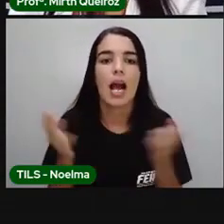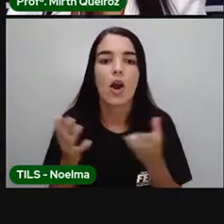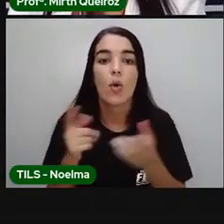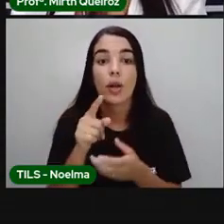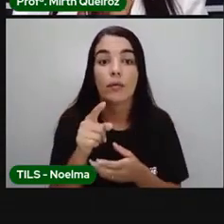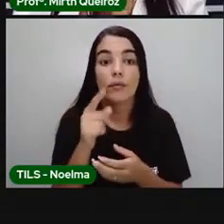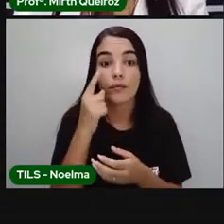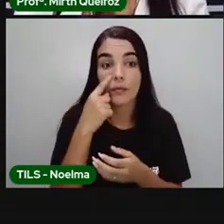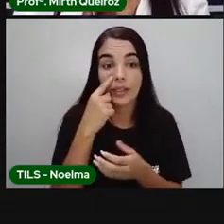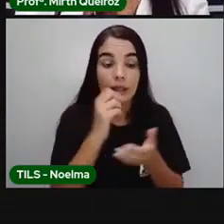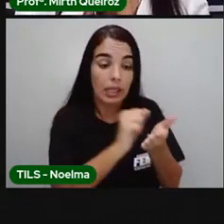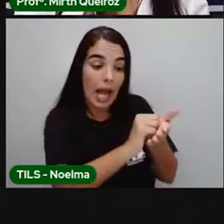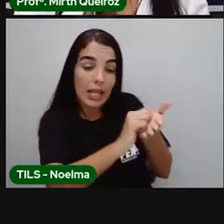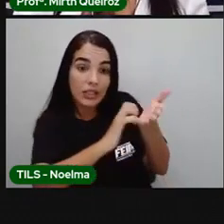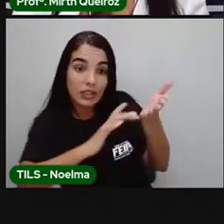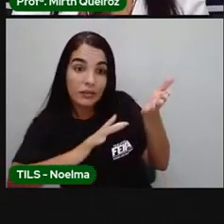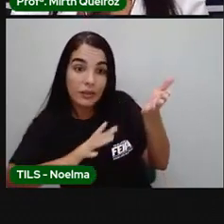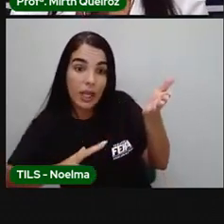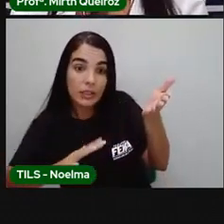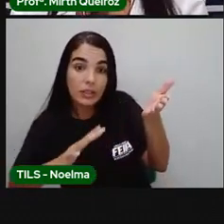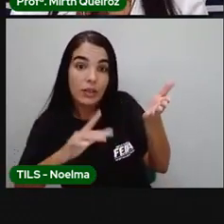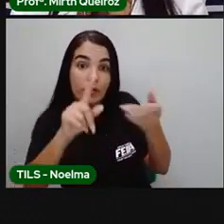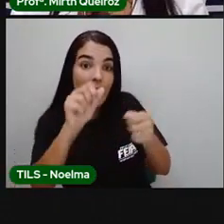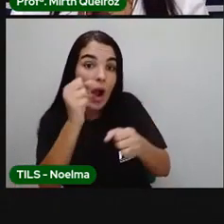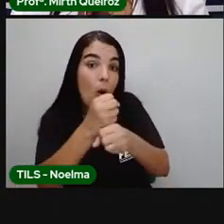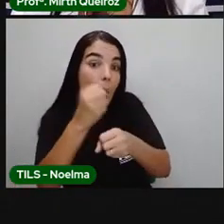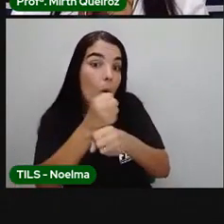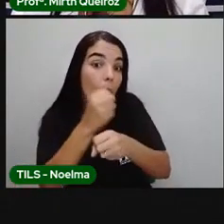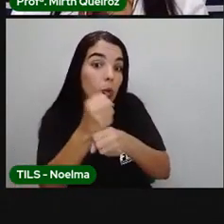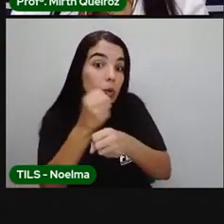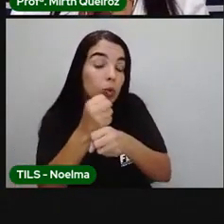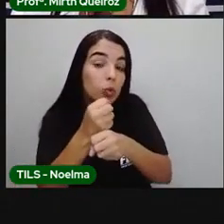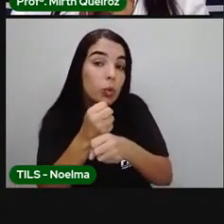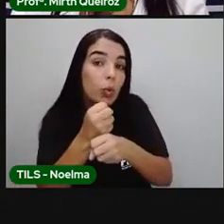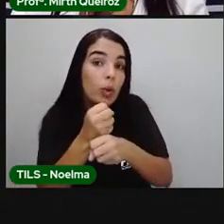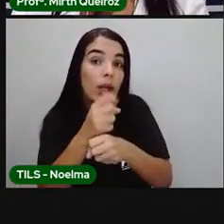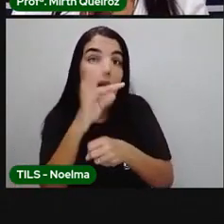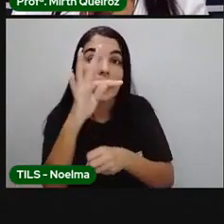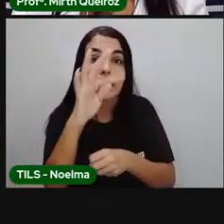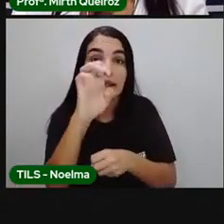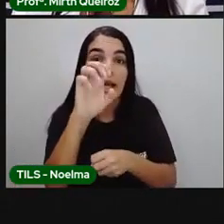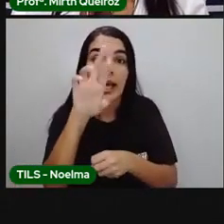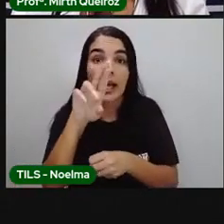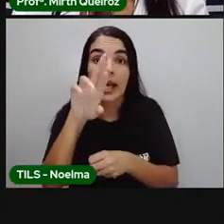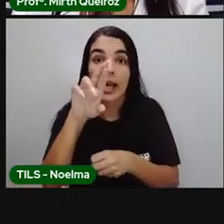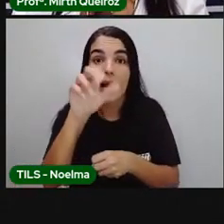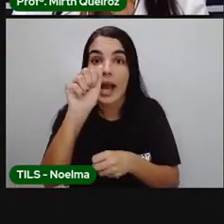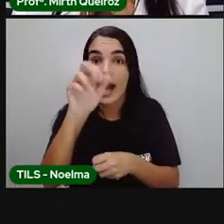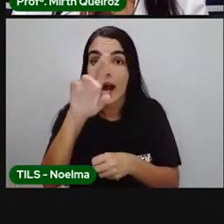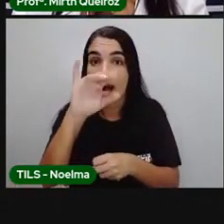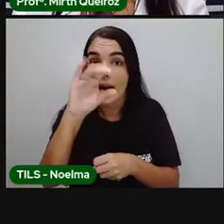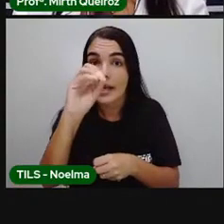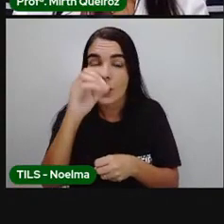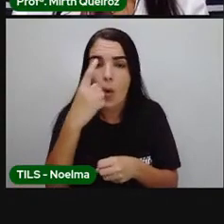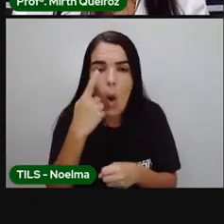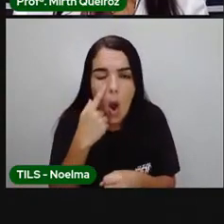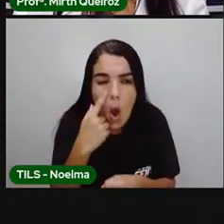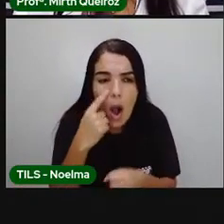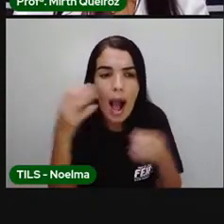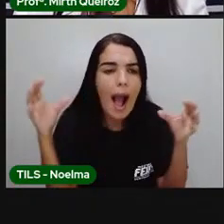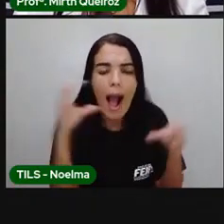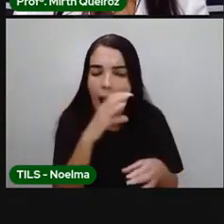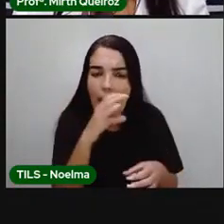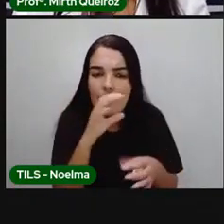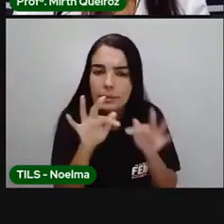E o que vocês vão fazer? Vocês deverão construir um terrário. Aí vejam agora um videozinho bem simples,